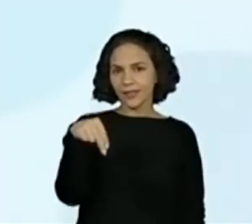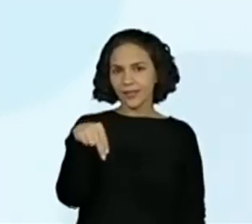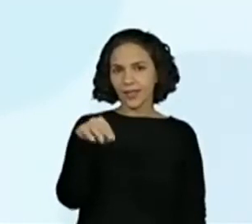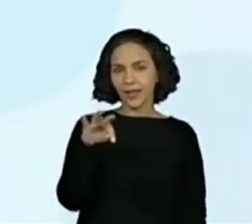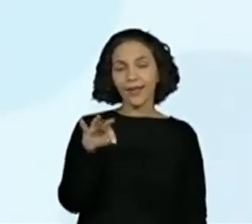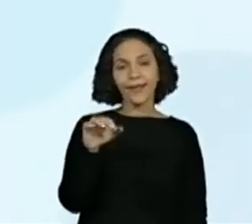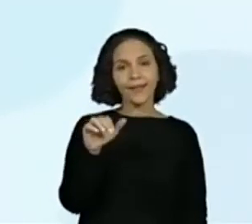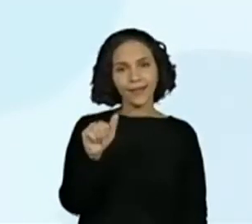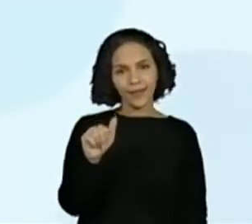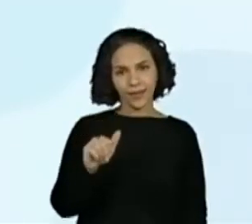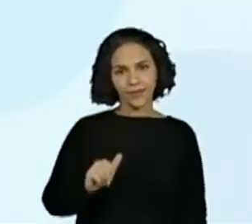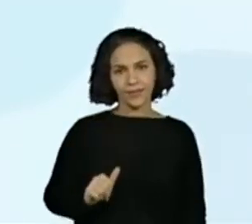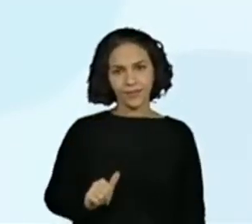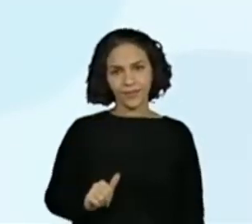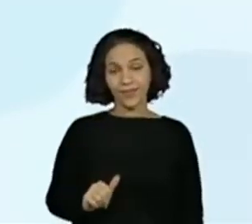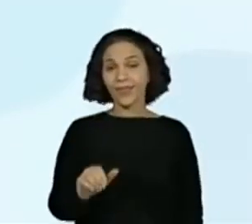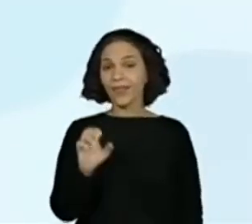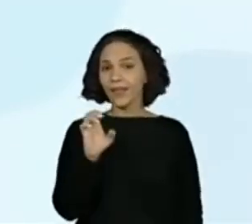E dois.